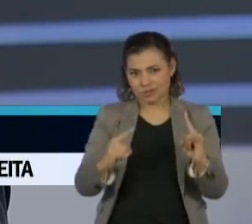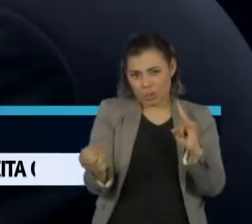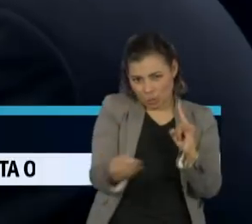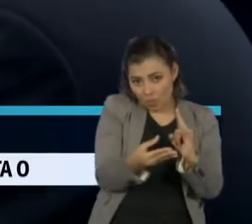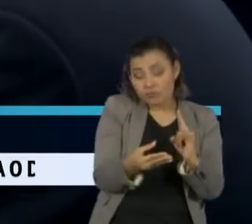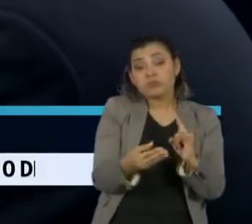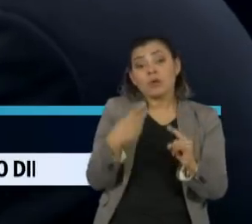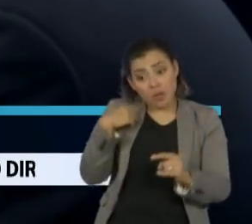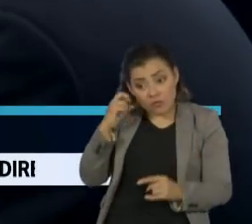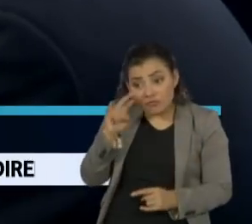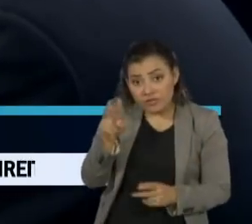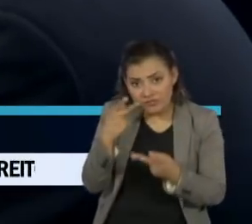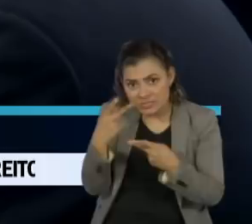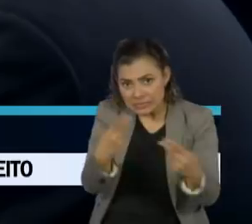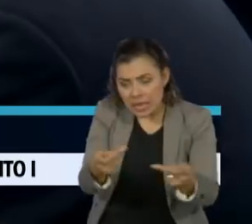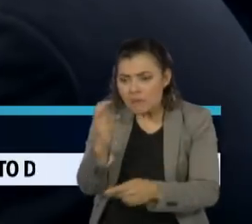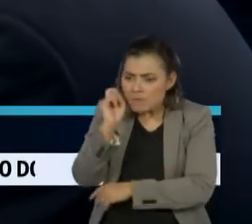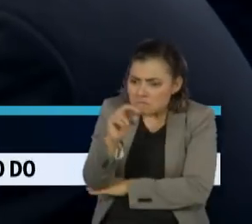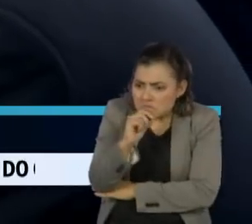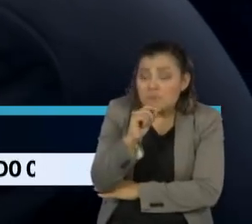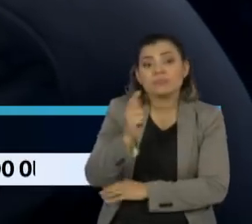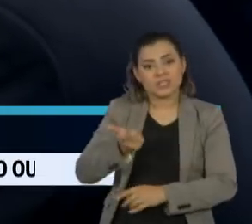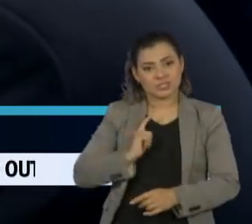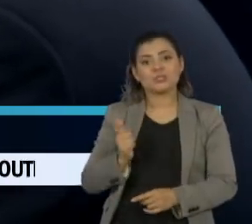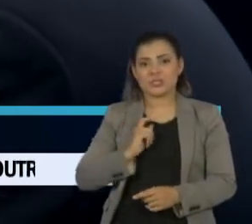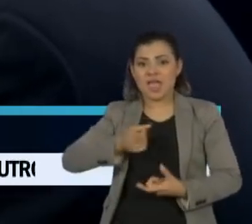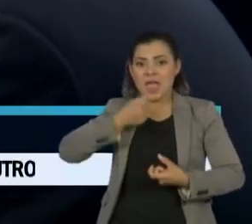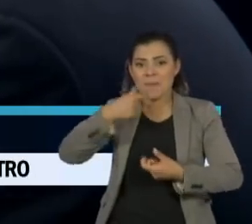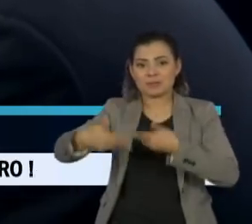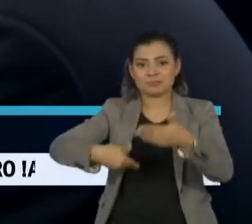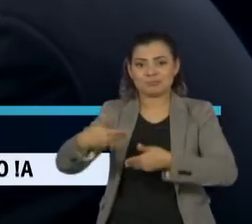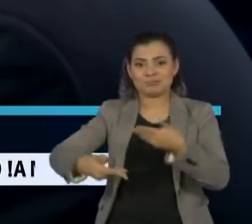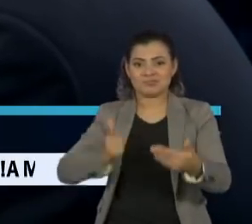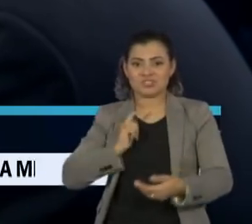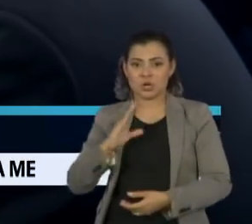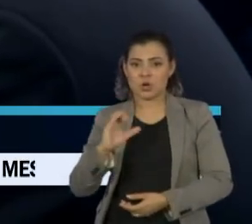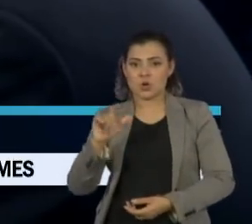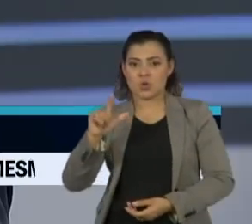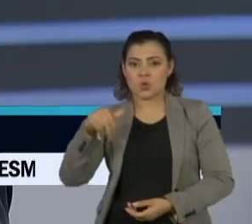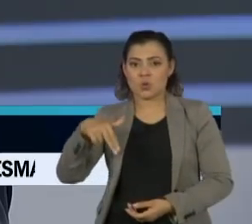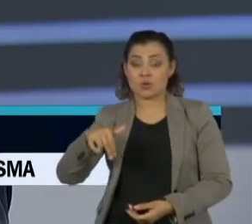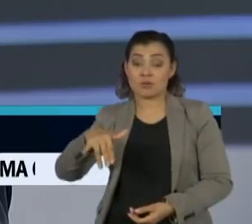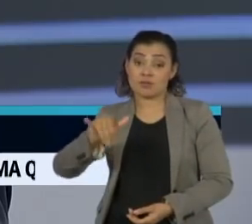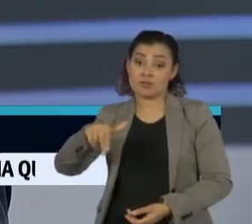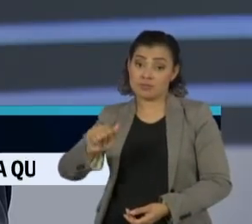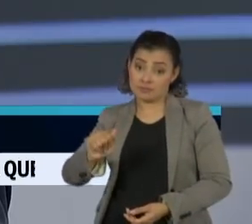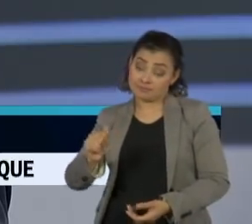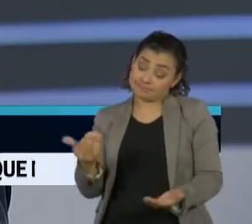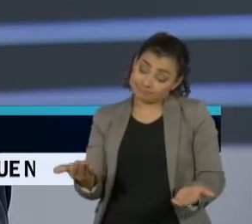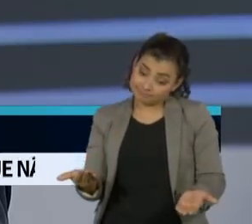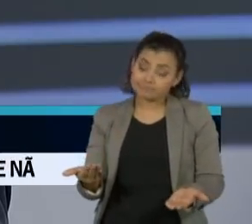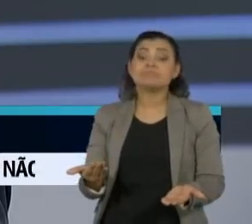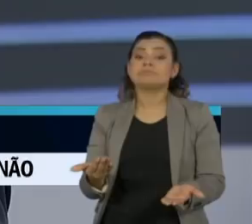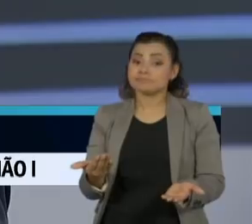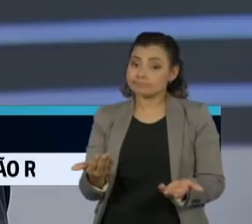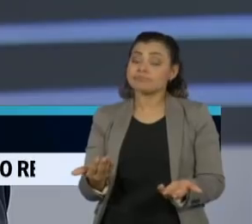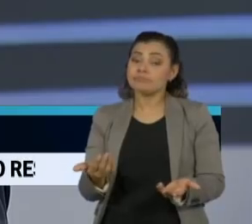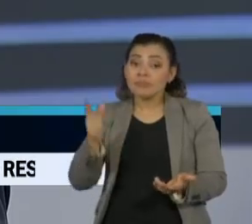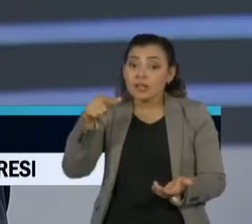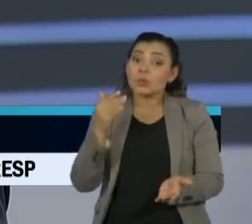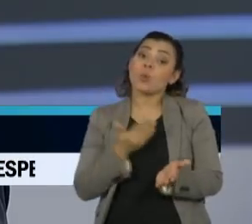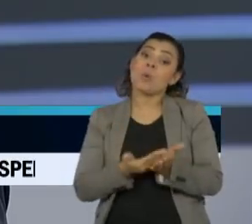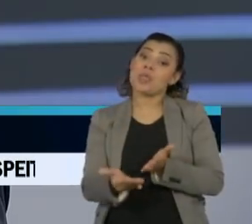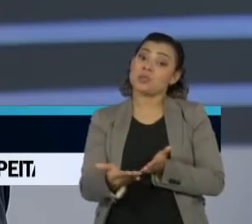havia prescrição de cloroquina no primeiro, já como... na fase exatamente como o professor Zanotto falou, na fase